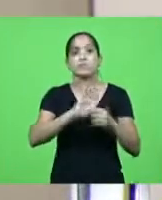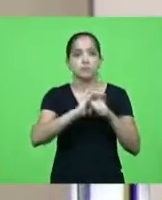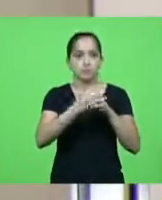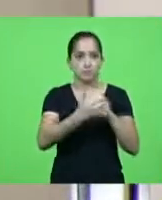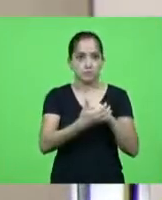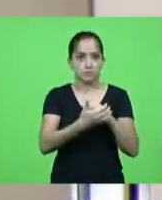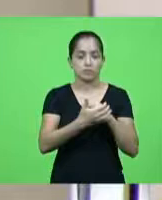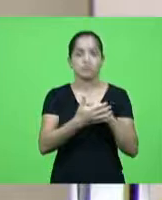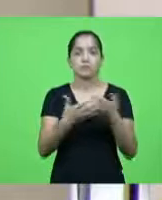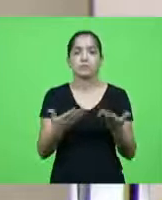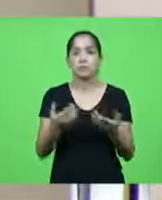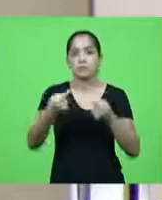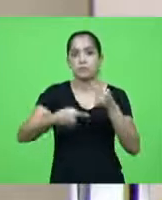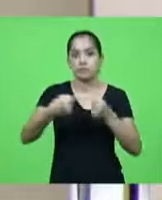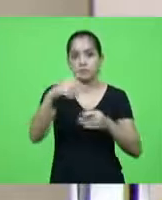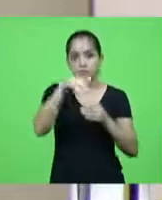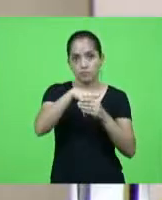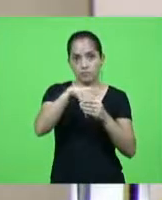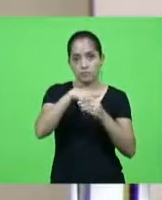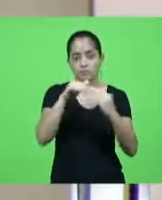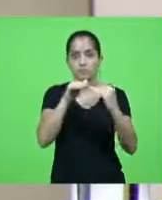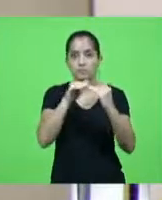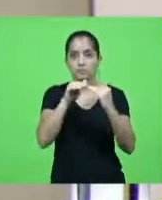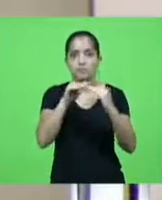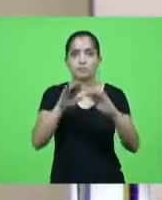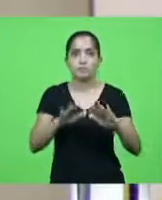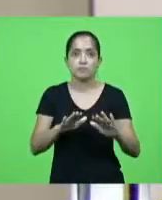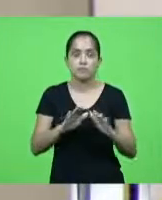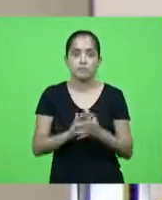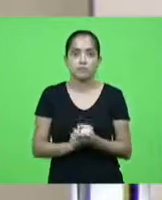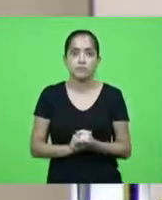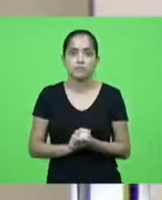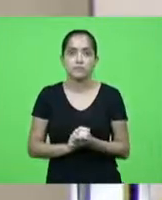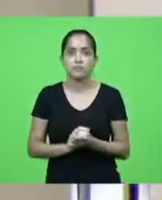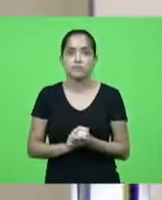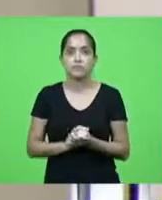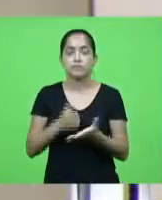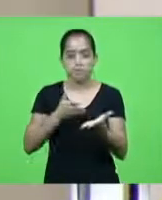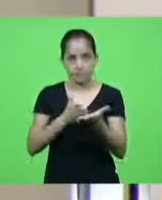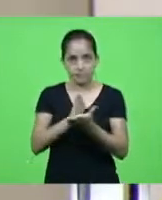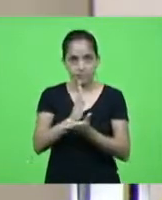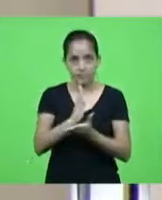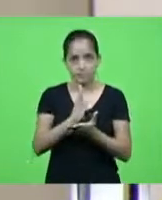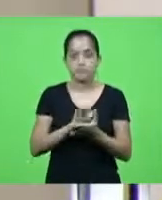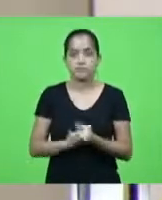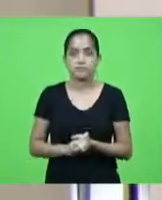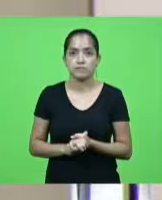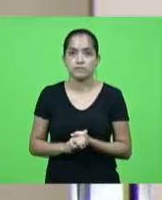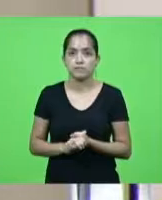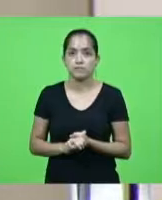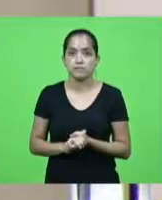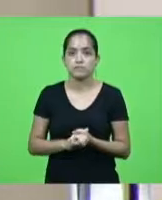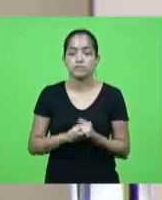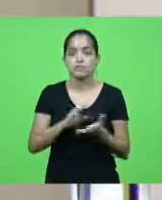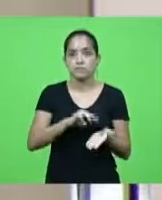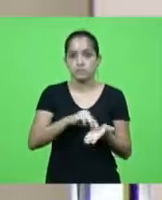Não havendo quem queira discutir. Em votação. Deputados que aprovam, permaneçam como se encontram. Aprovado por unanimidade.